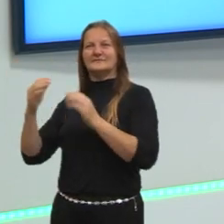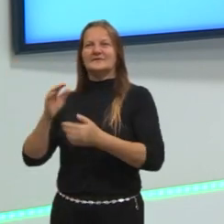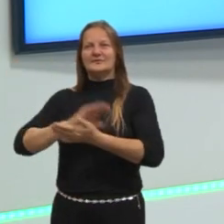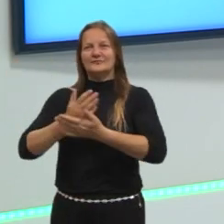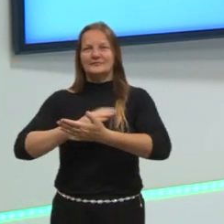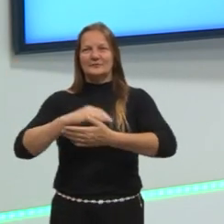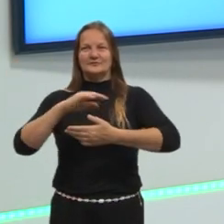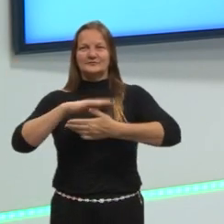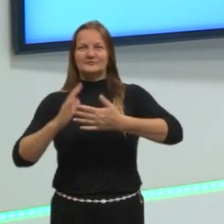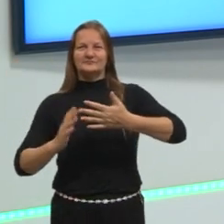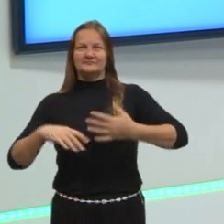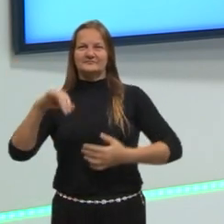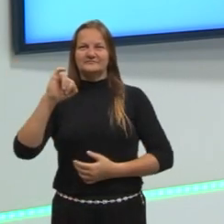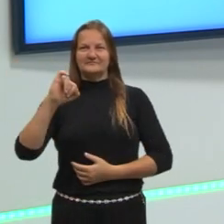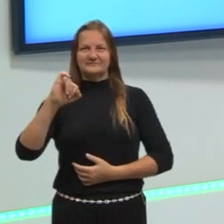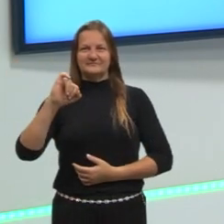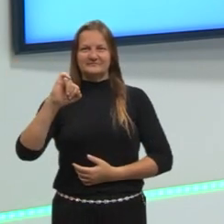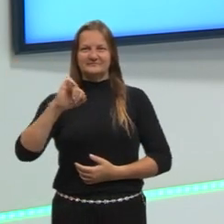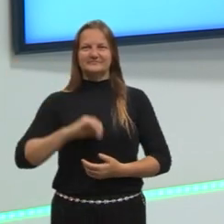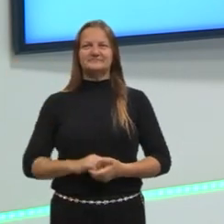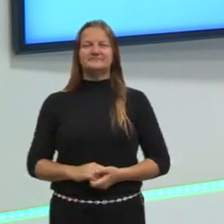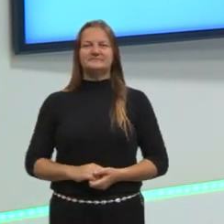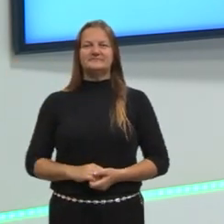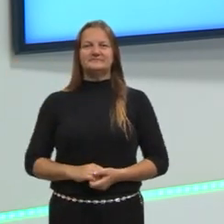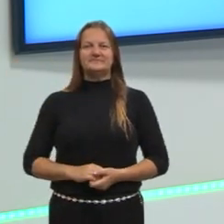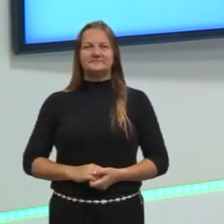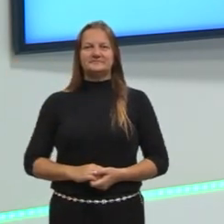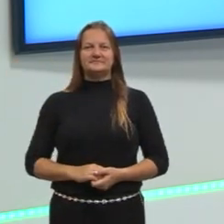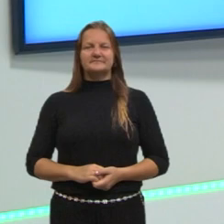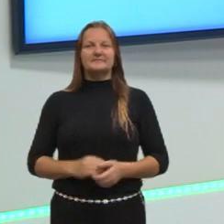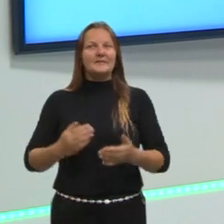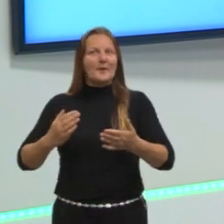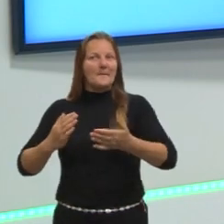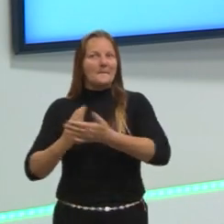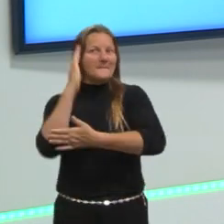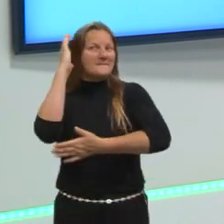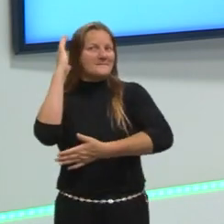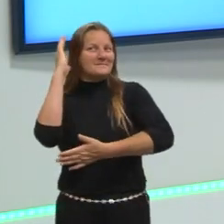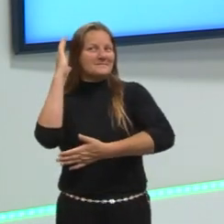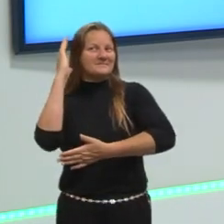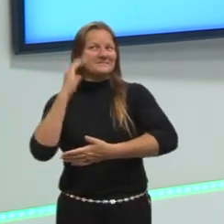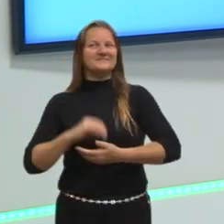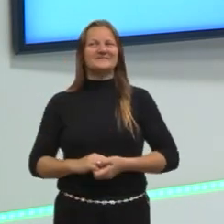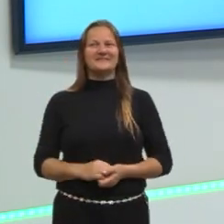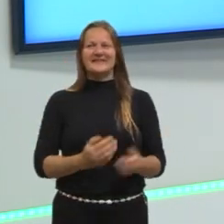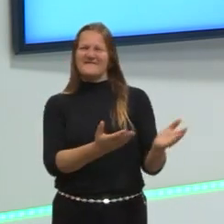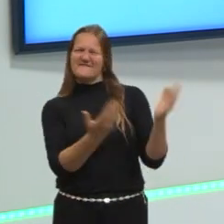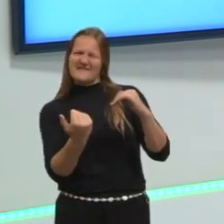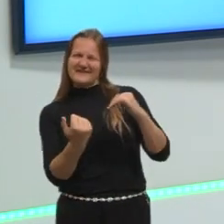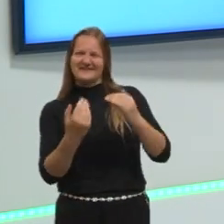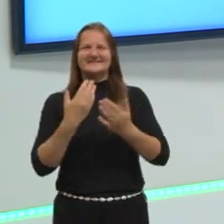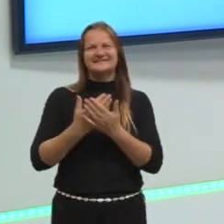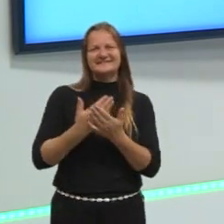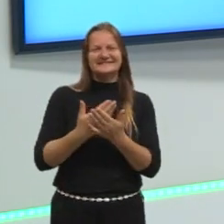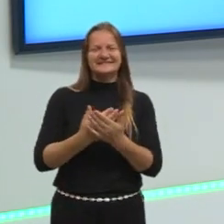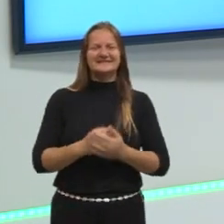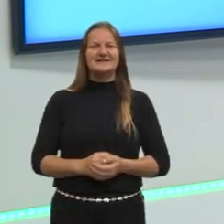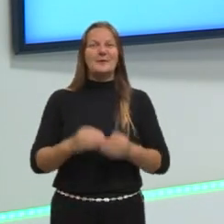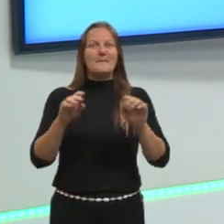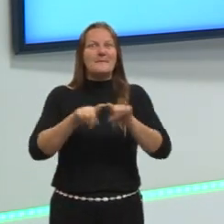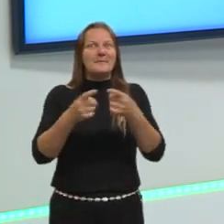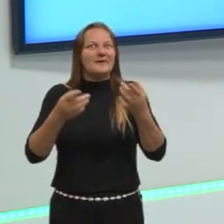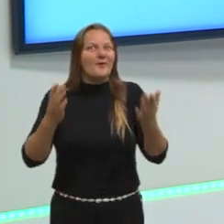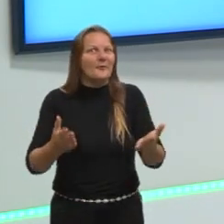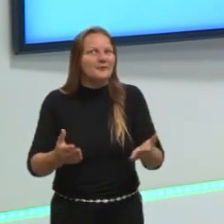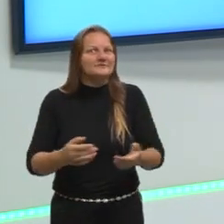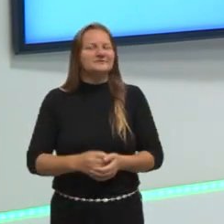de Libras, professora Lucy Meia. Então, partiu passar, bora estudar, né? Mas hoje, nossa